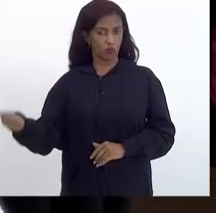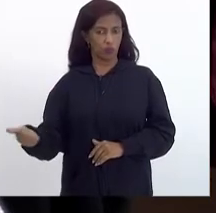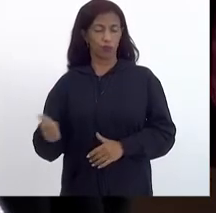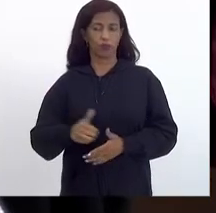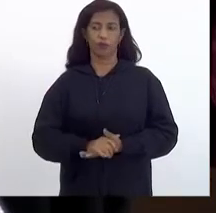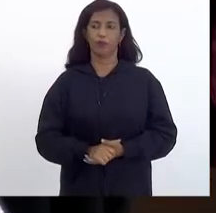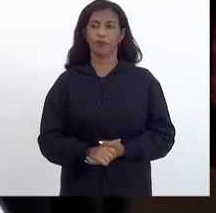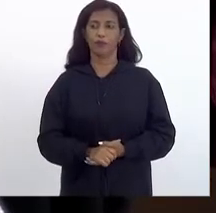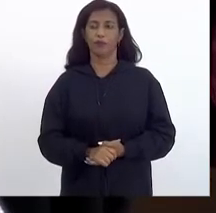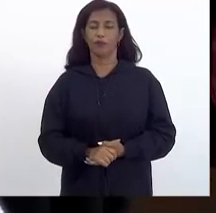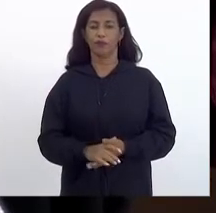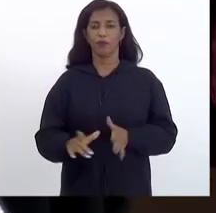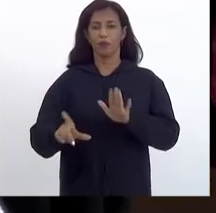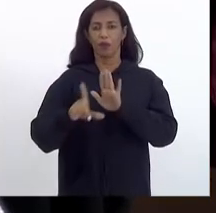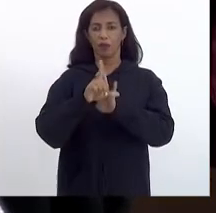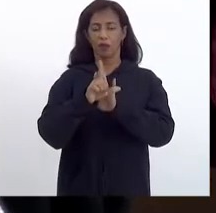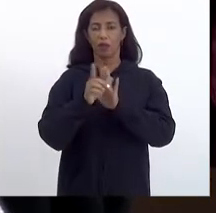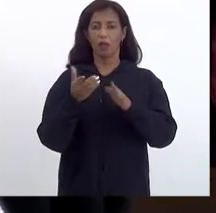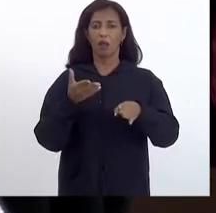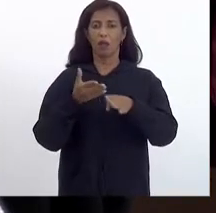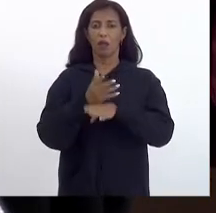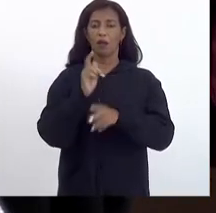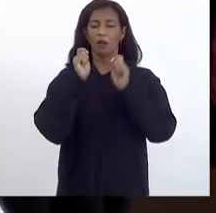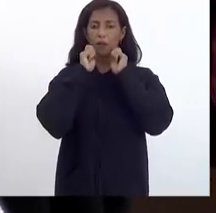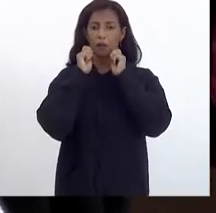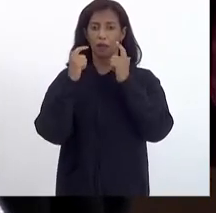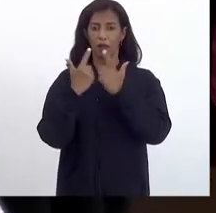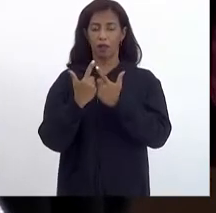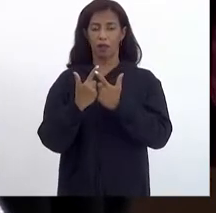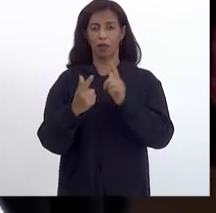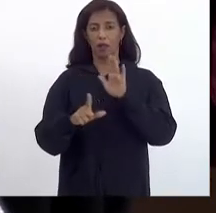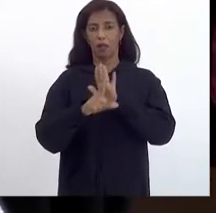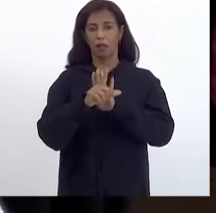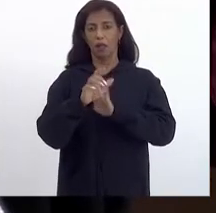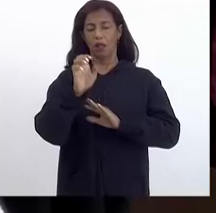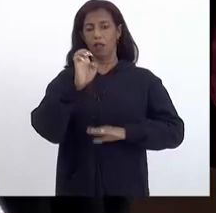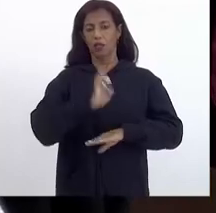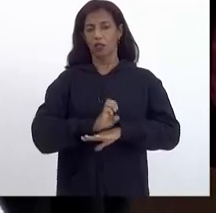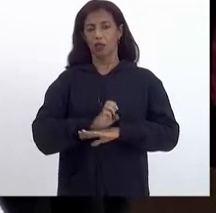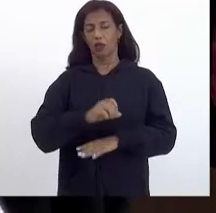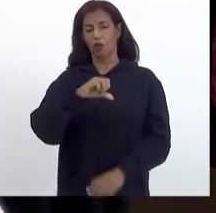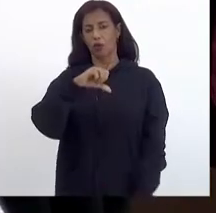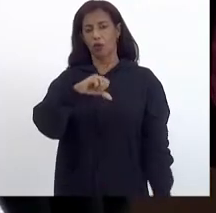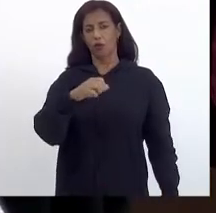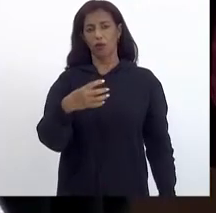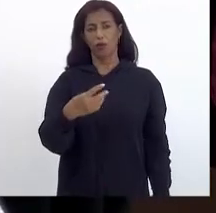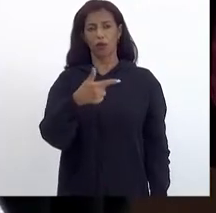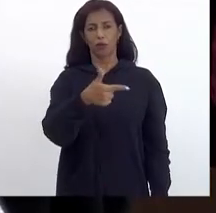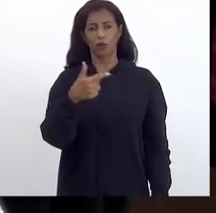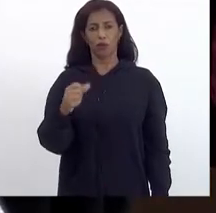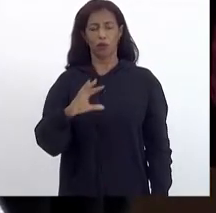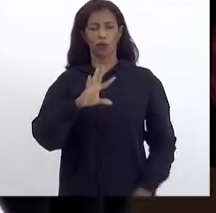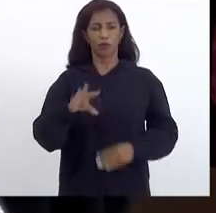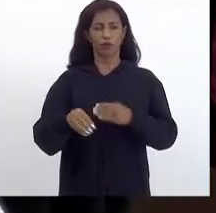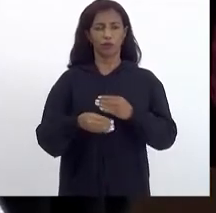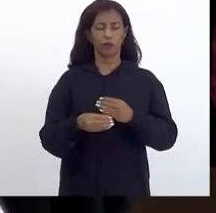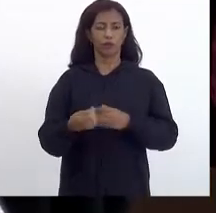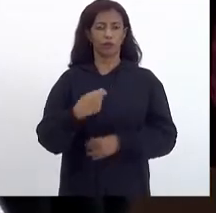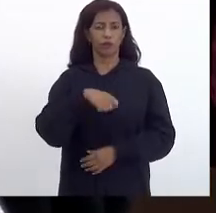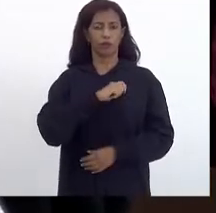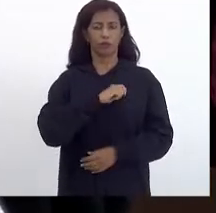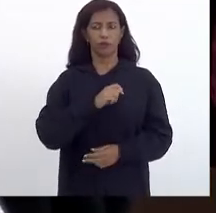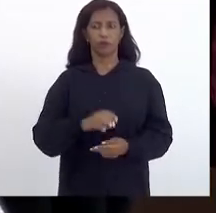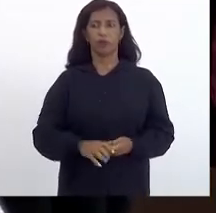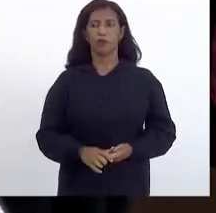As legislações aprovadas pela AERJ foram a Lei Estadual 9429, de 21, de adesão ao regime de recuperação